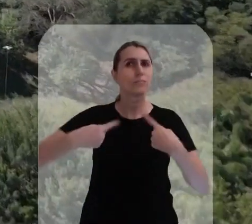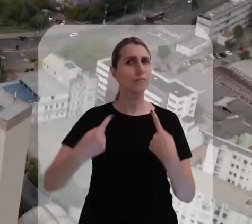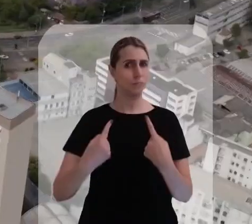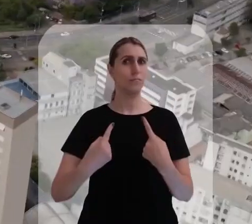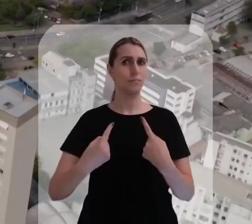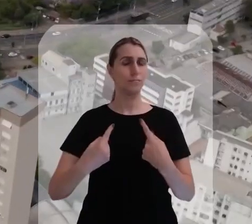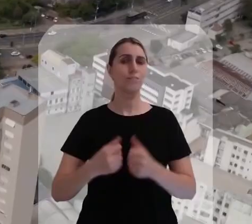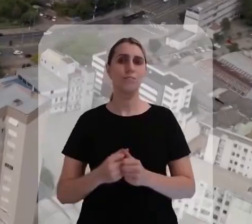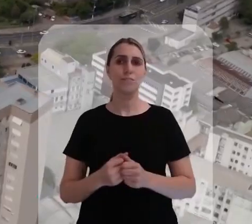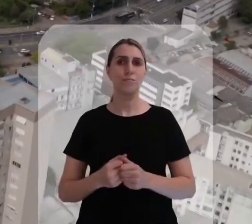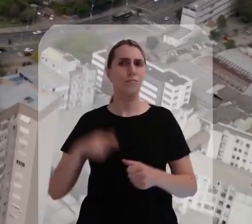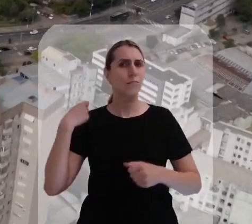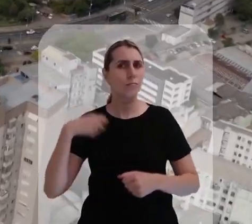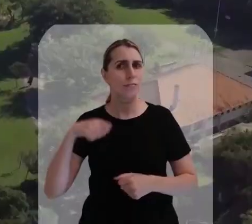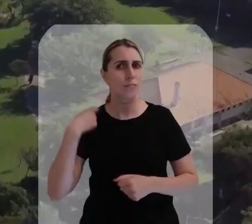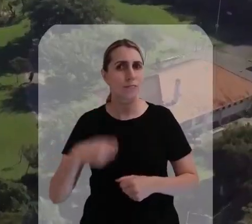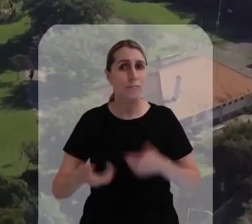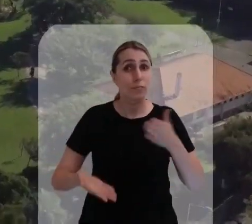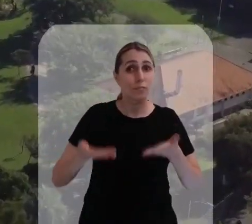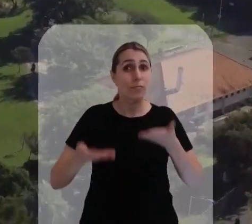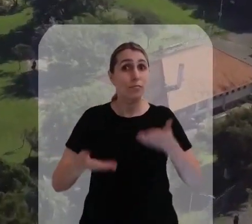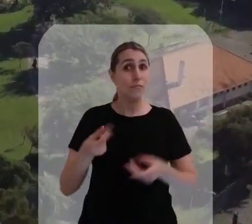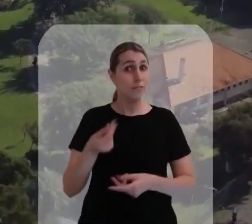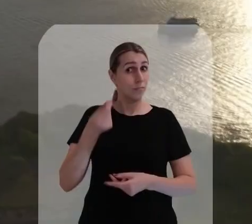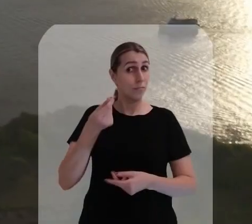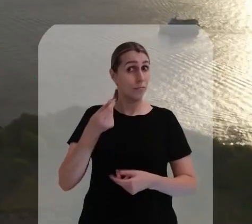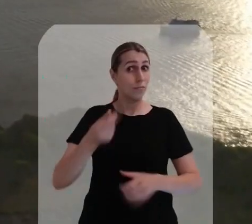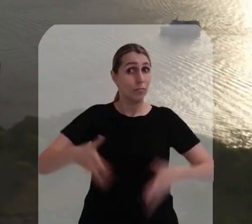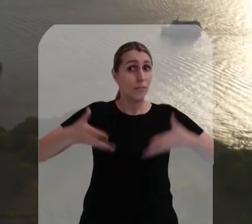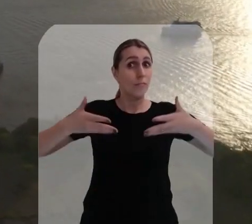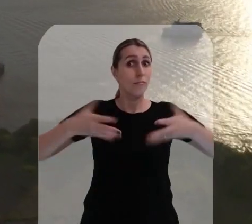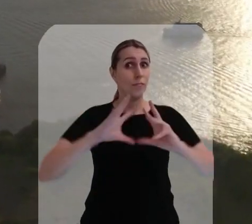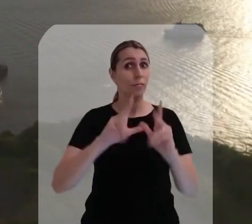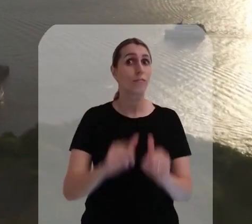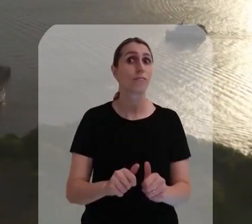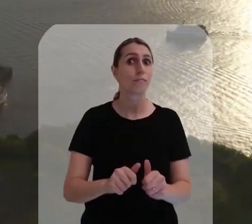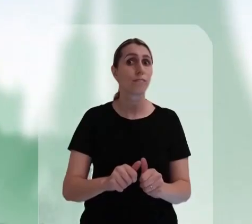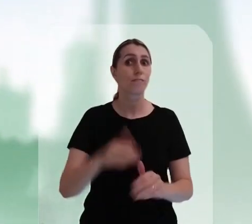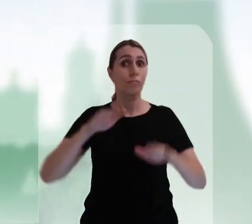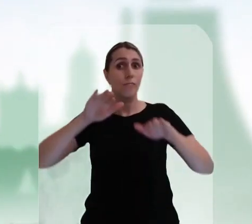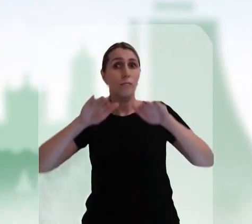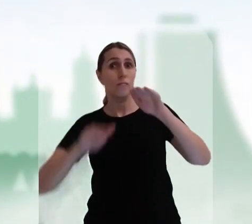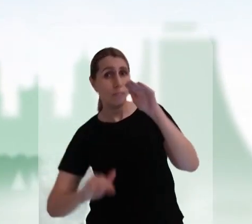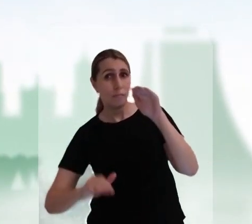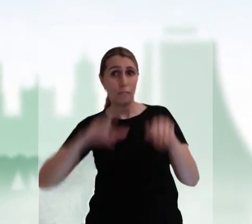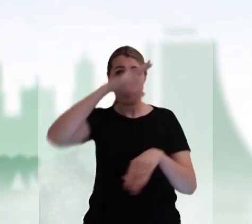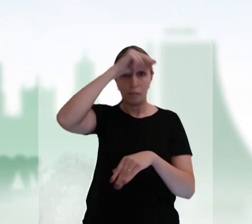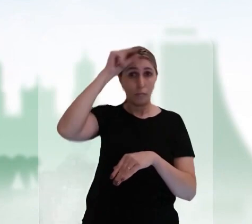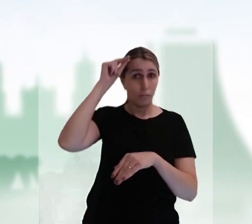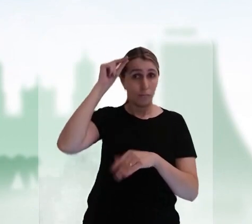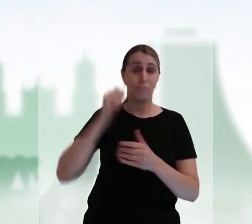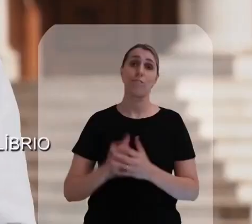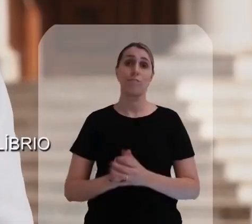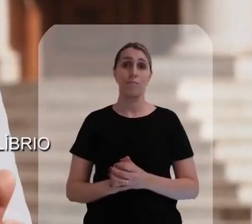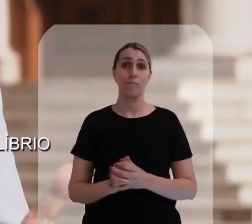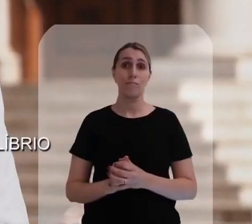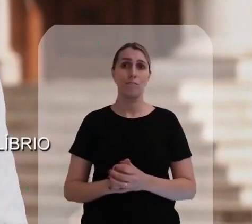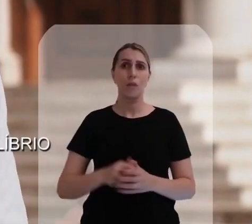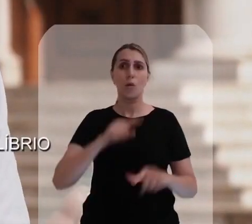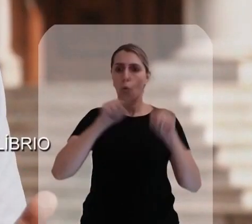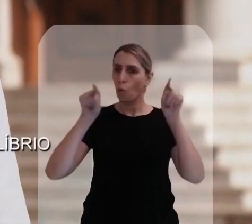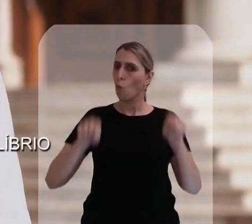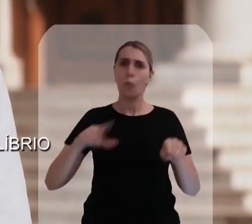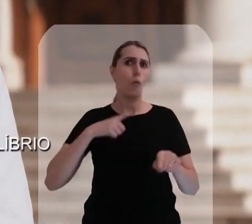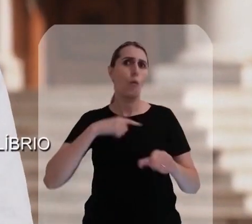desafio muito grande. É necessário o equilíbrio financeiro e a motivação de todos. O desequilíbrio na prefeitura. Os